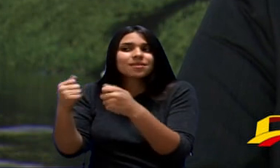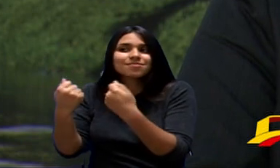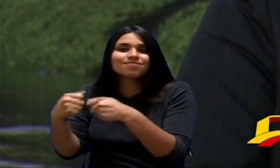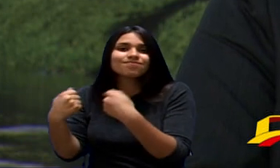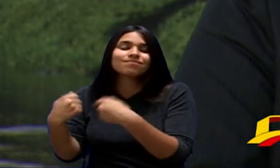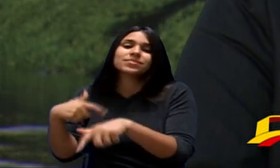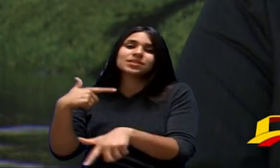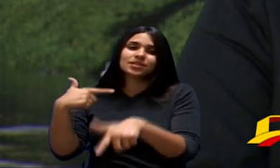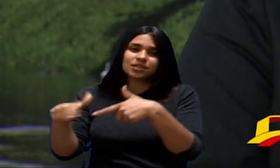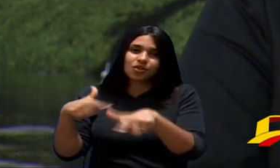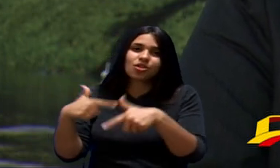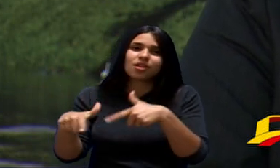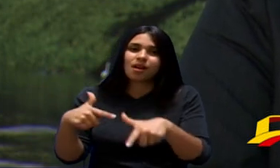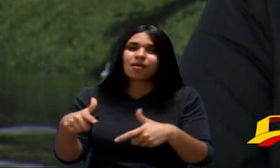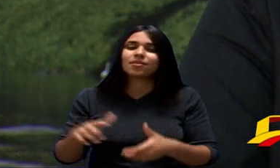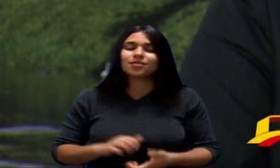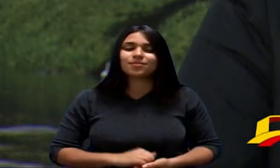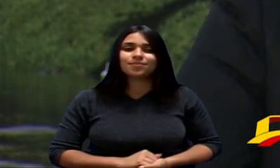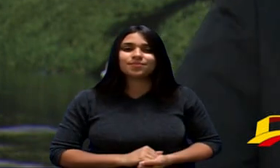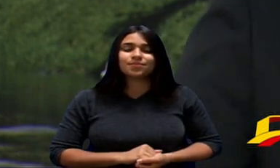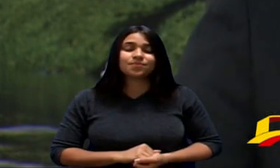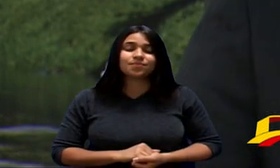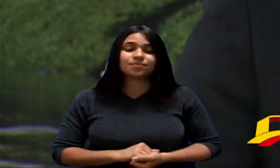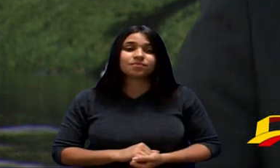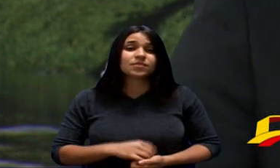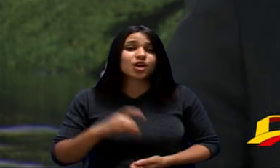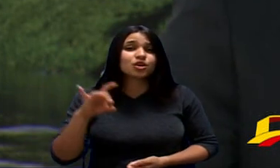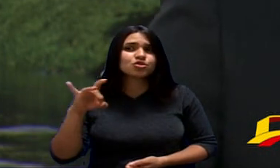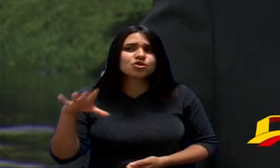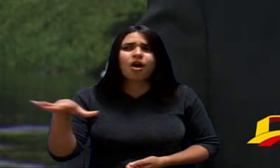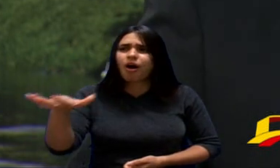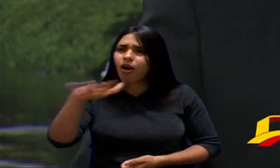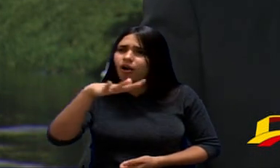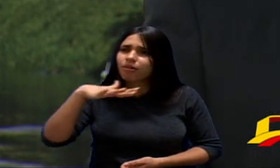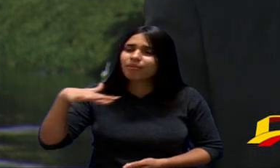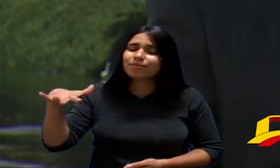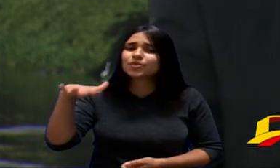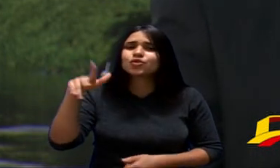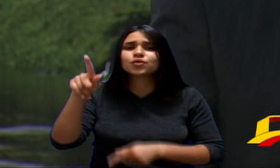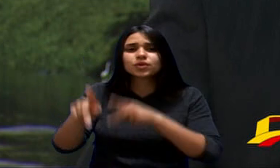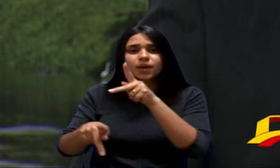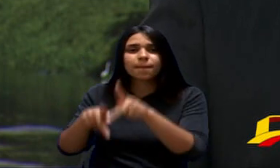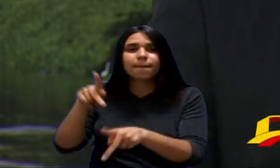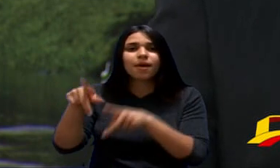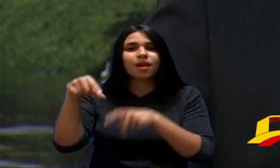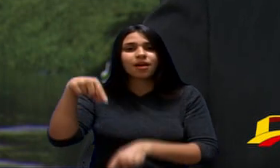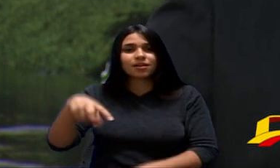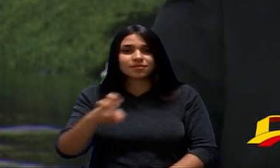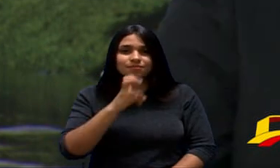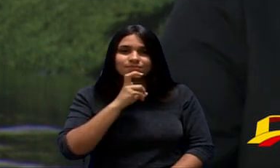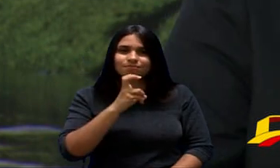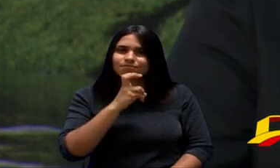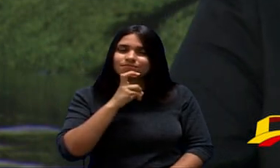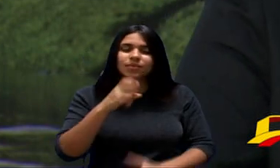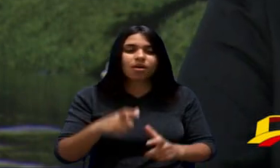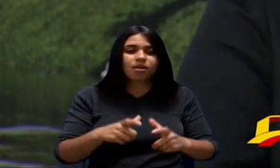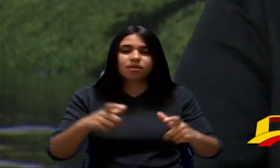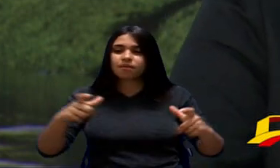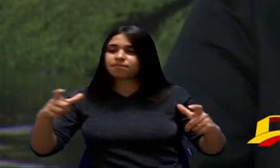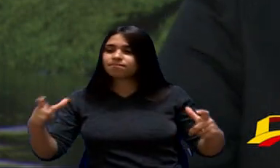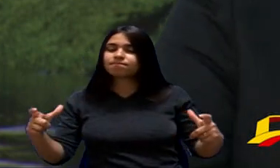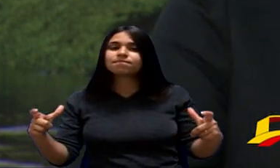Desse Trabalho Então Como Nosso Só Falando Só Da Situação Nosso Povo Sorocabano E Abrangendo De